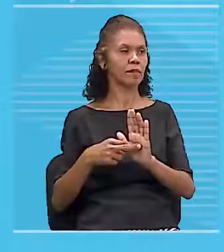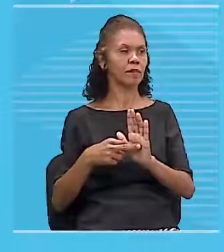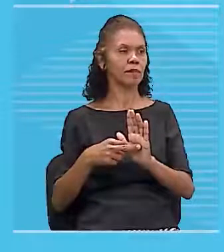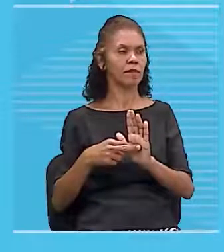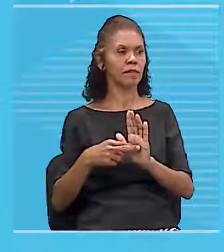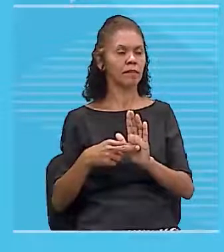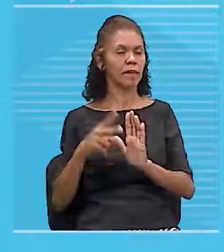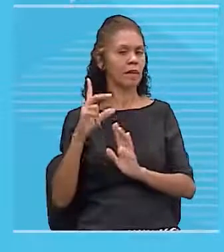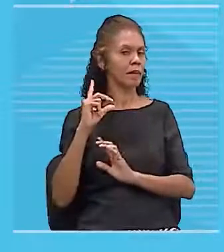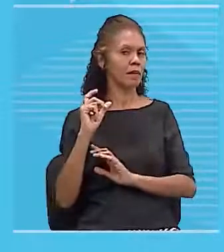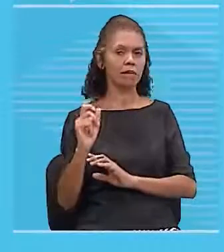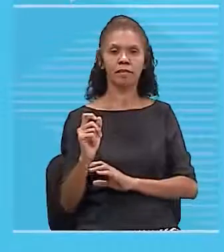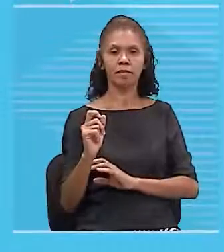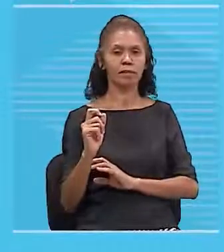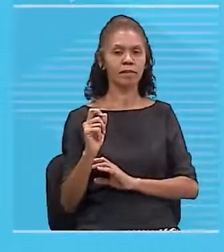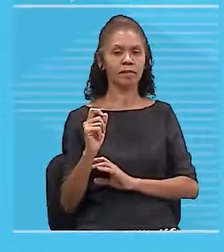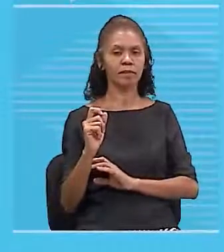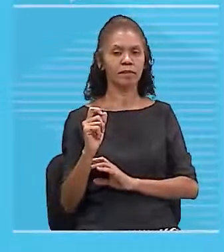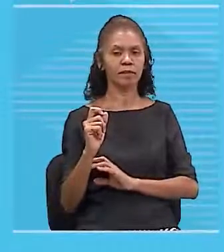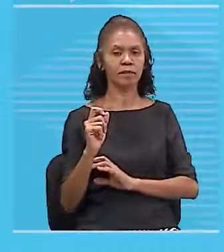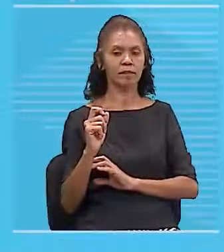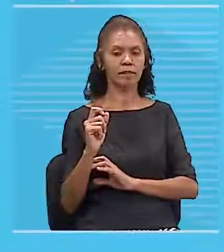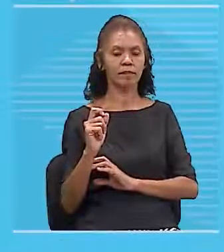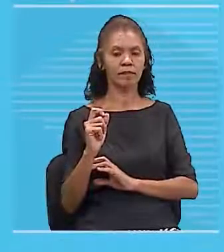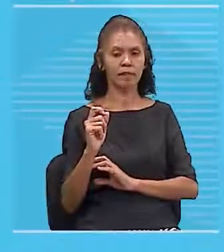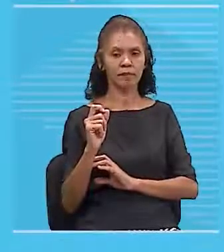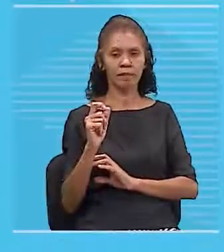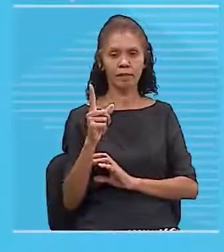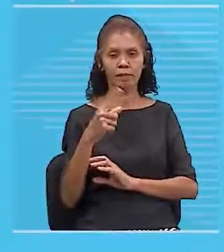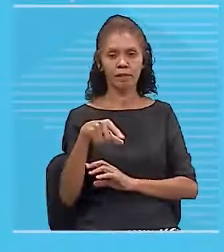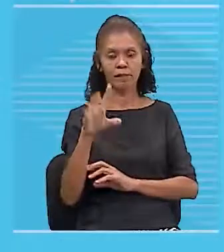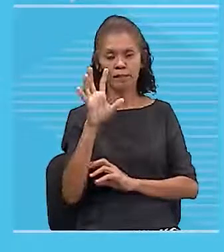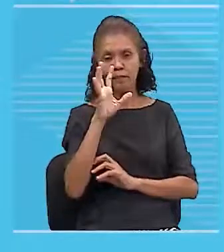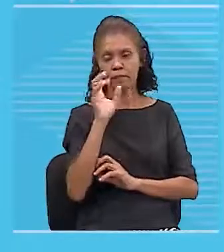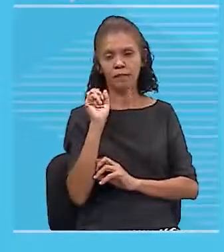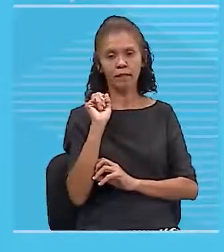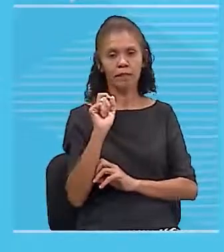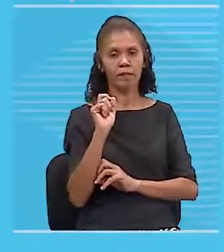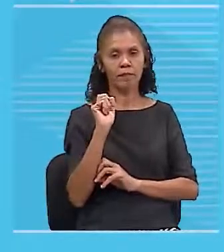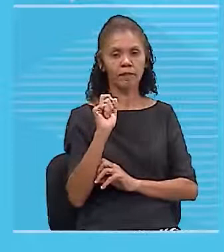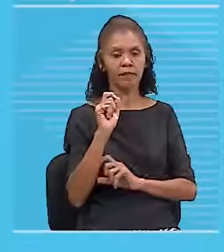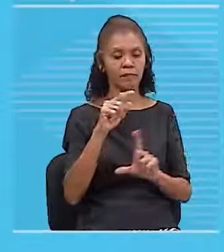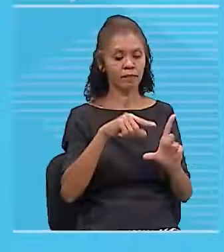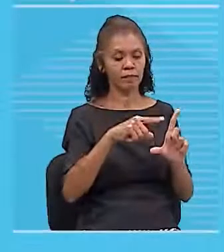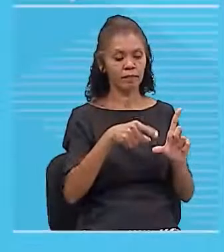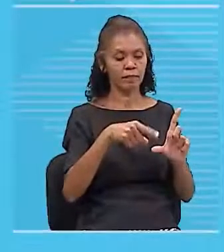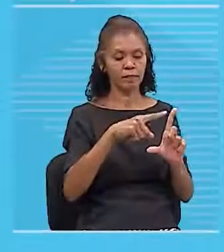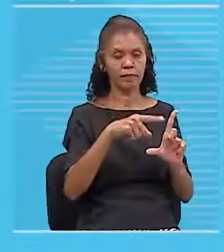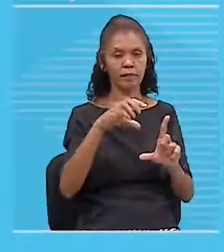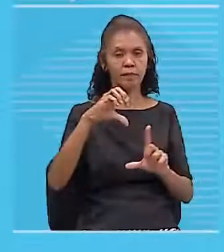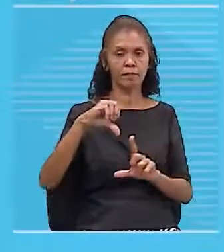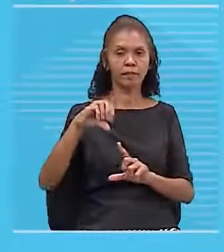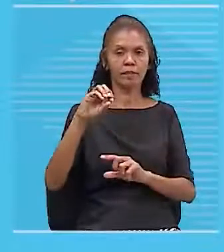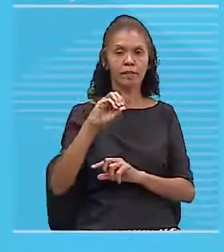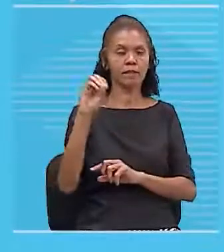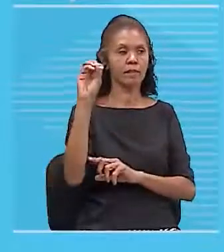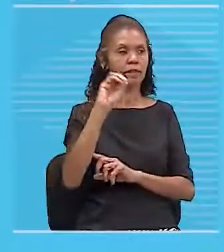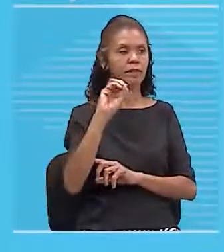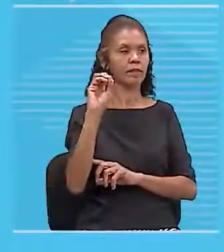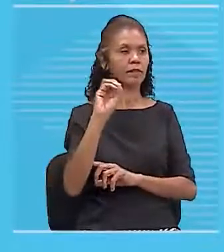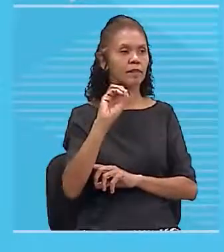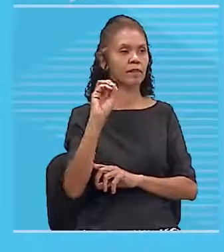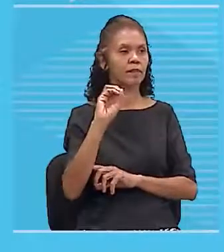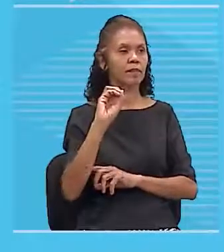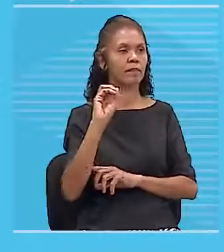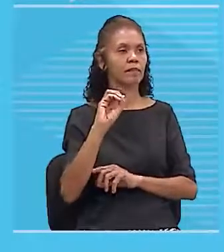saindo, tá bom? Então, você observa o quê? Que eu tenho aí o ângulo de 90 graus, né?